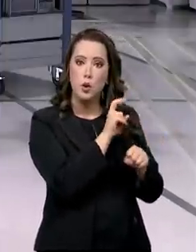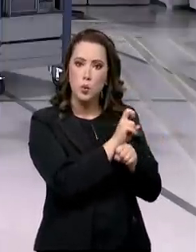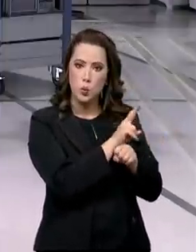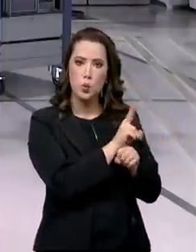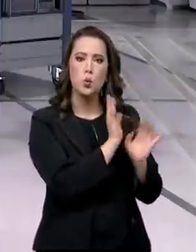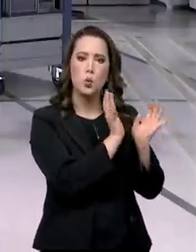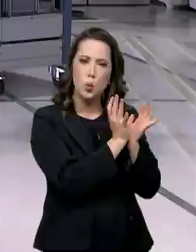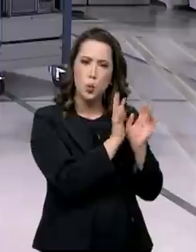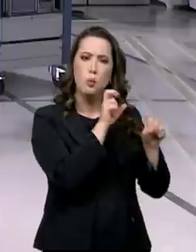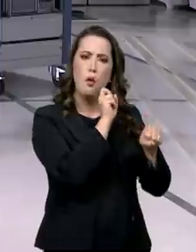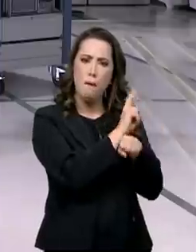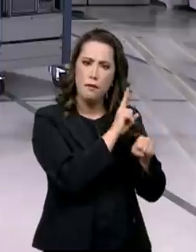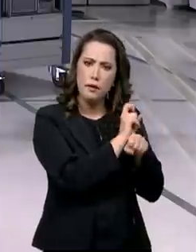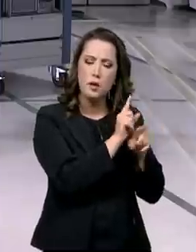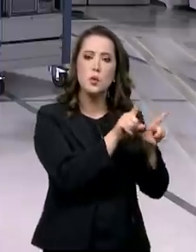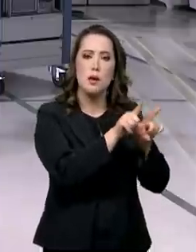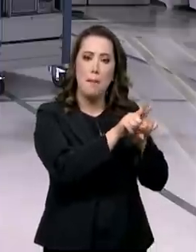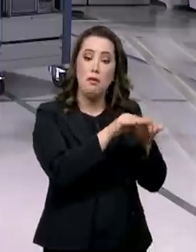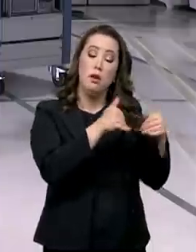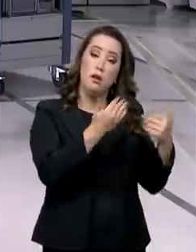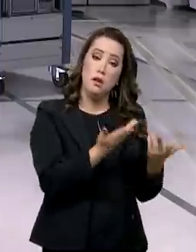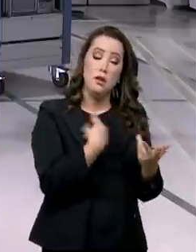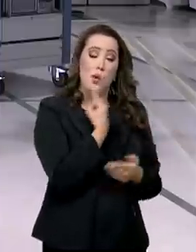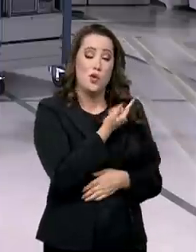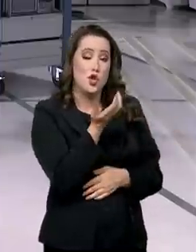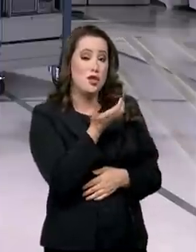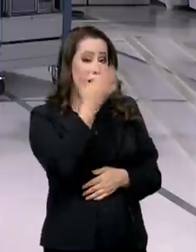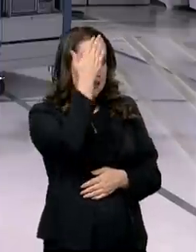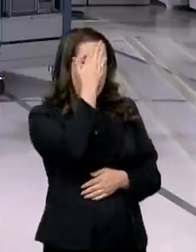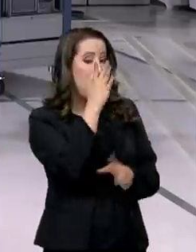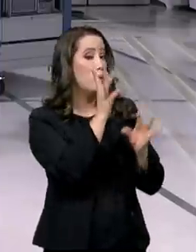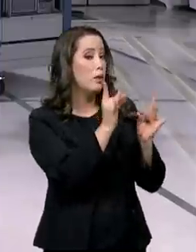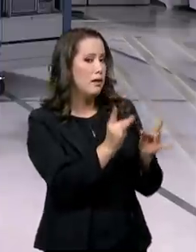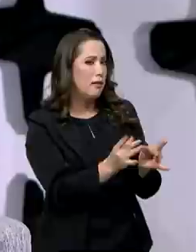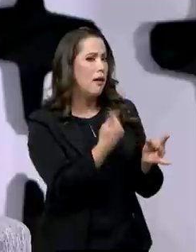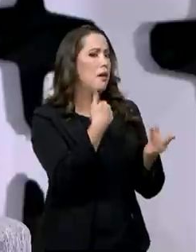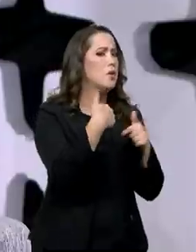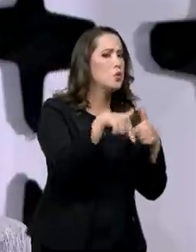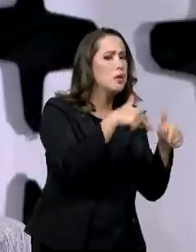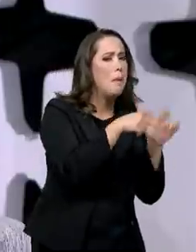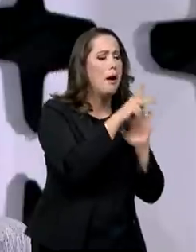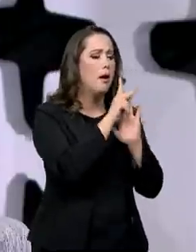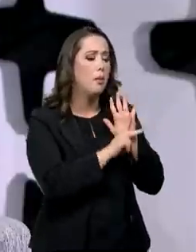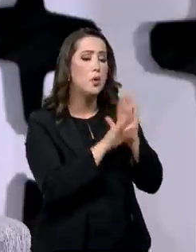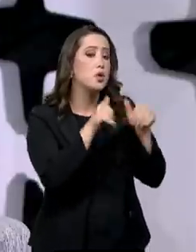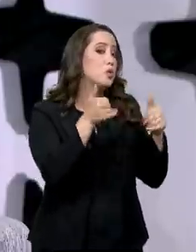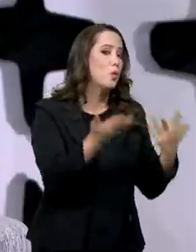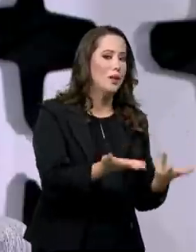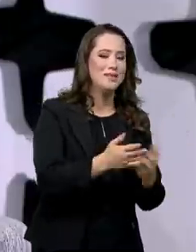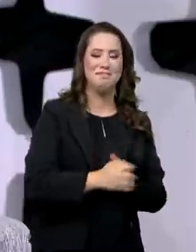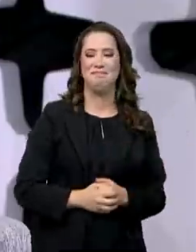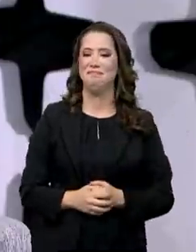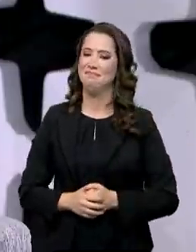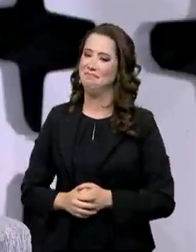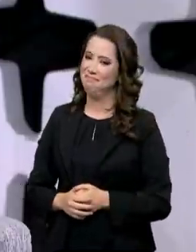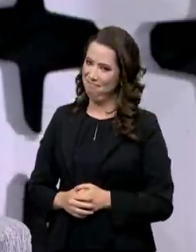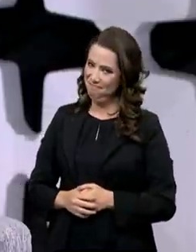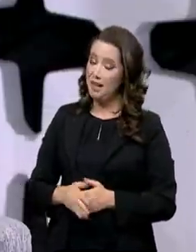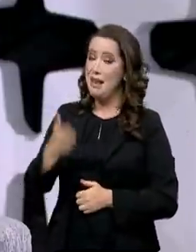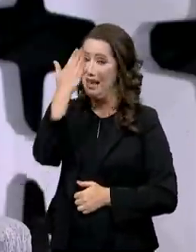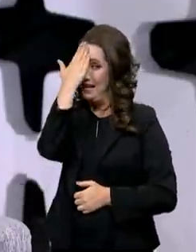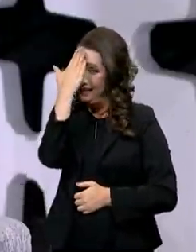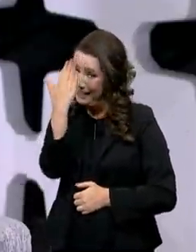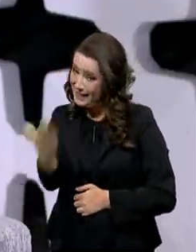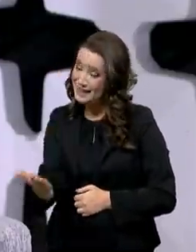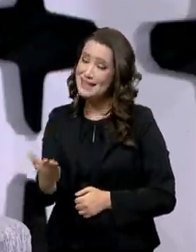falasse um pouquinho sobre essa iniciativa e quais projetos ela engloba. Olha, antes, mas antes gostaria de agradecer, agradecer por essa